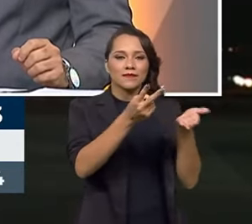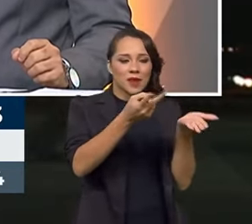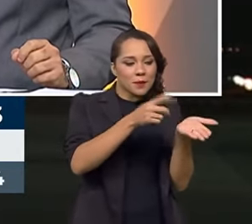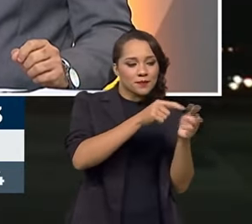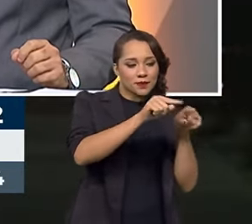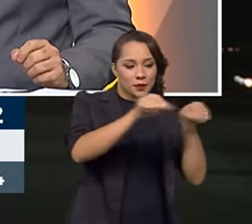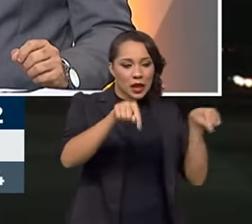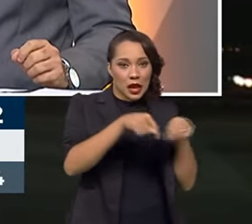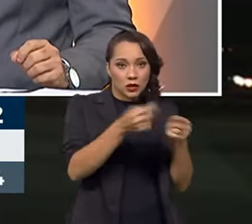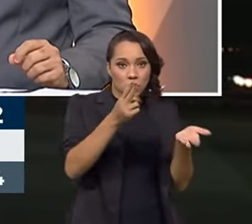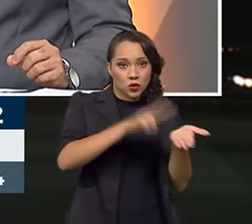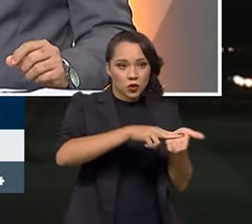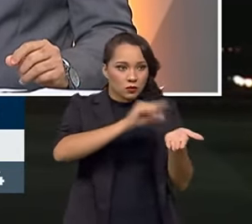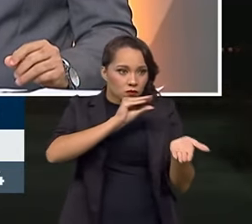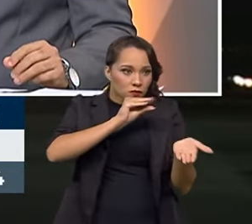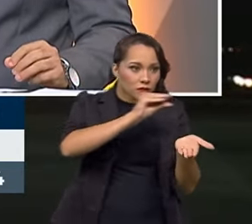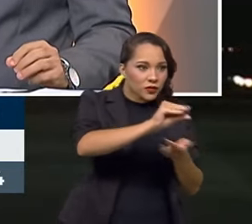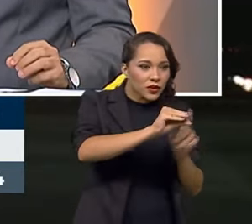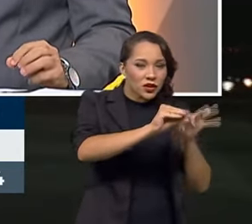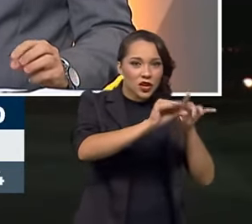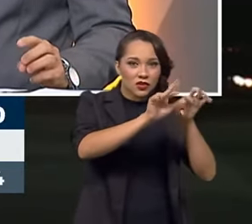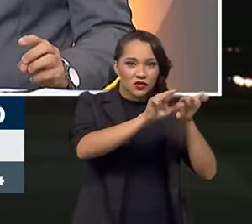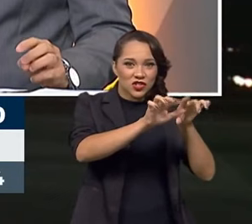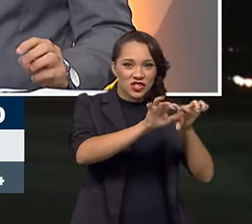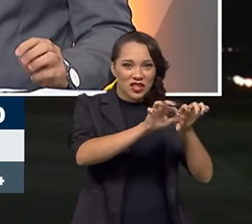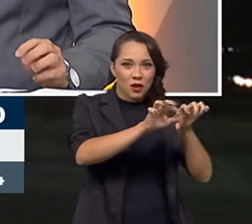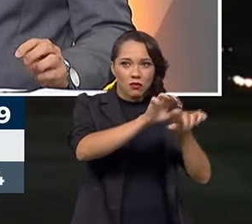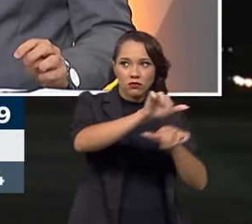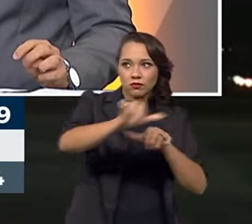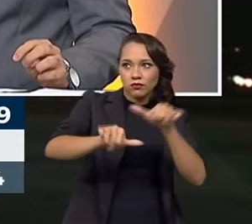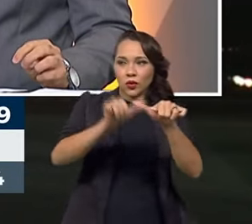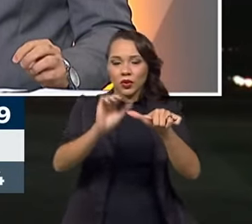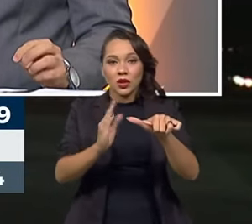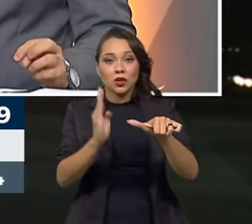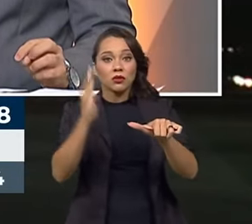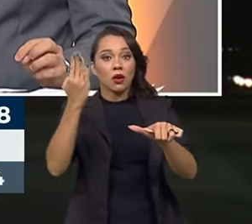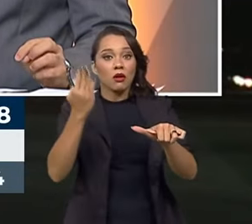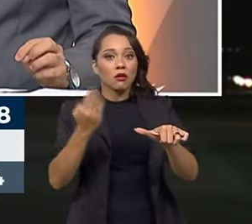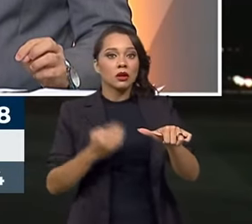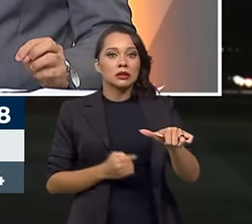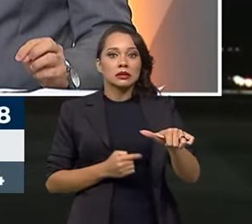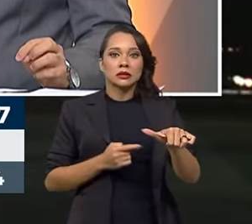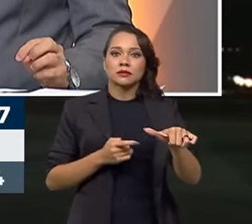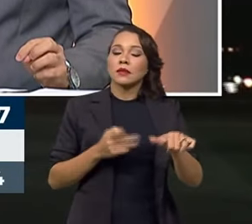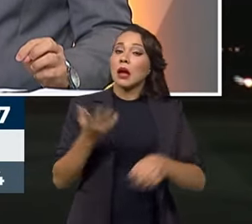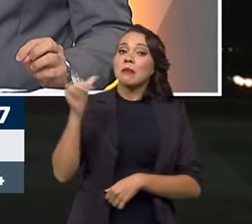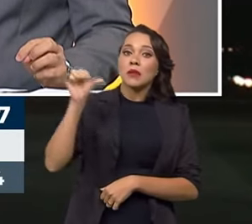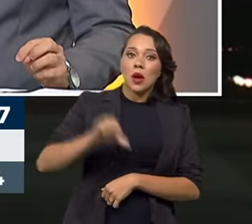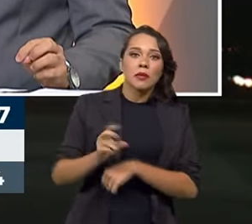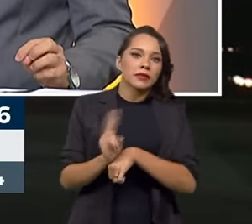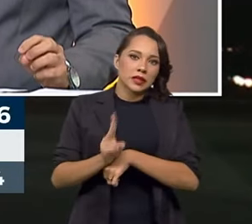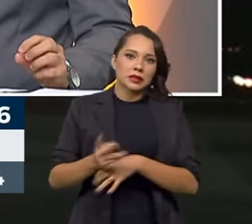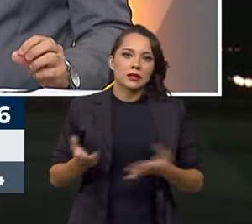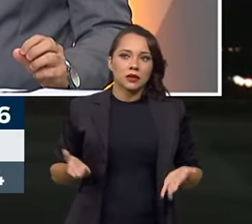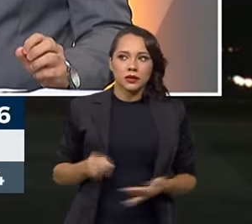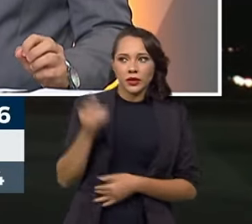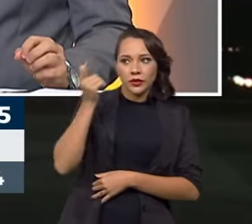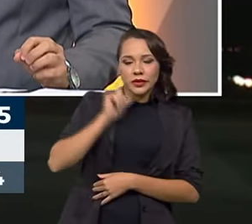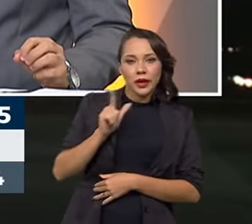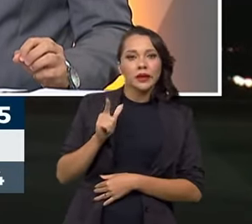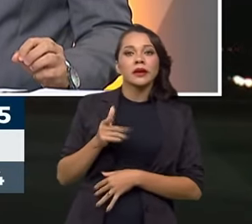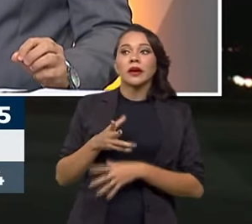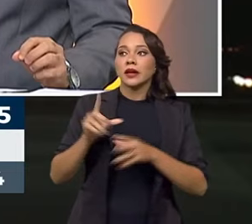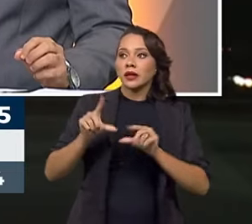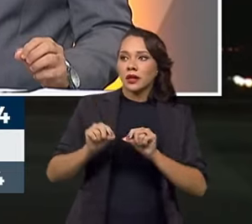controle que na hora de fazer o registro digital ele dá uma adulteração. E o que é pior para uma fiscalização? Você consegue acionar